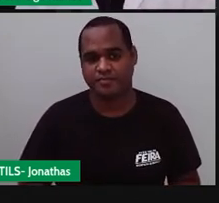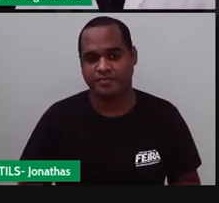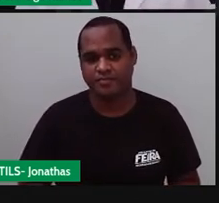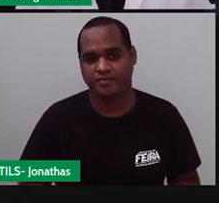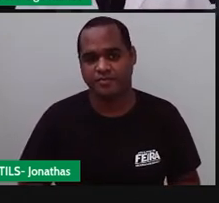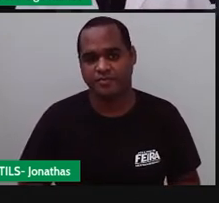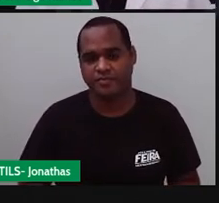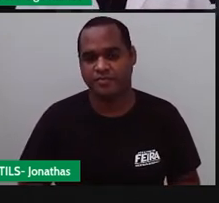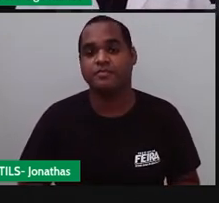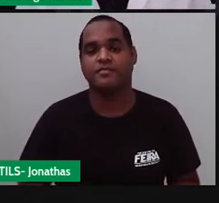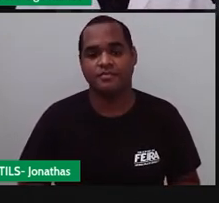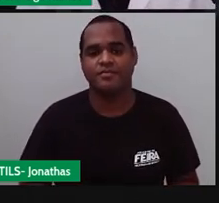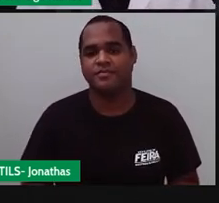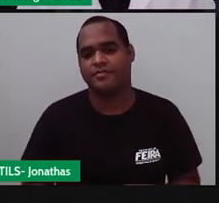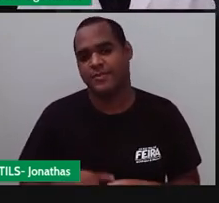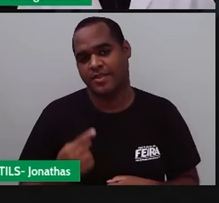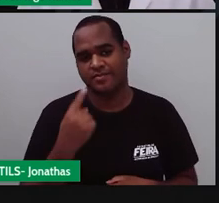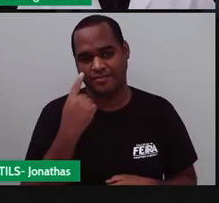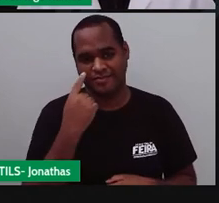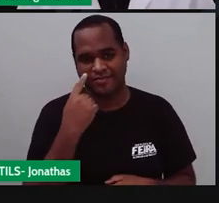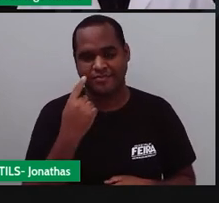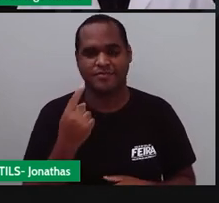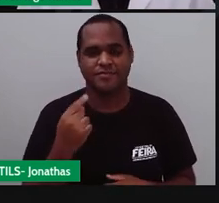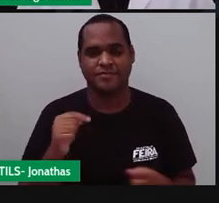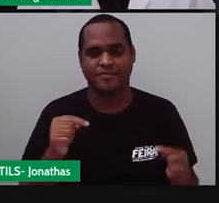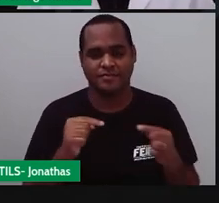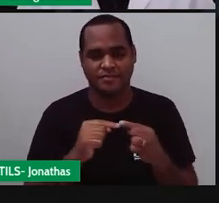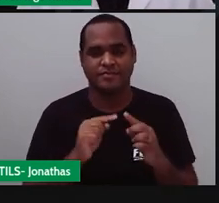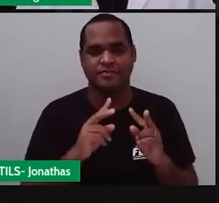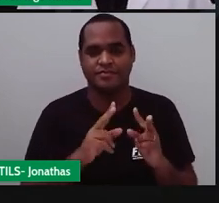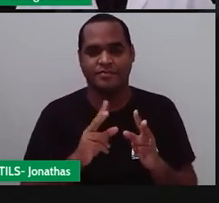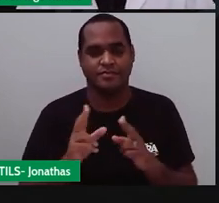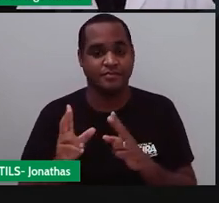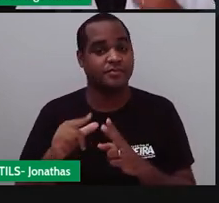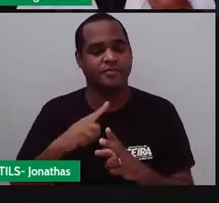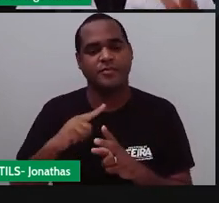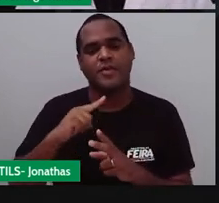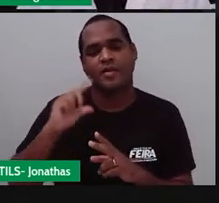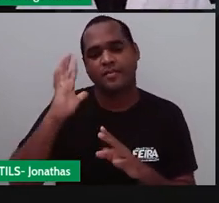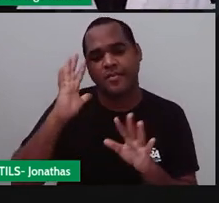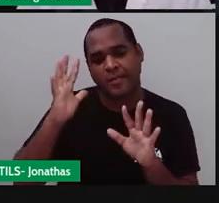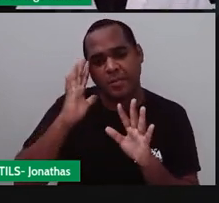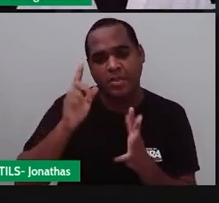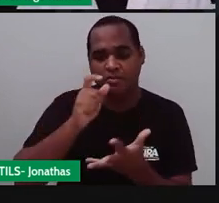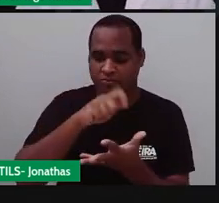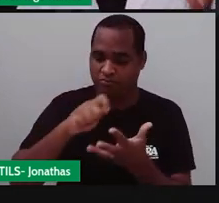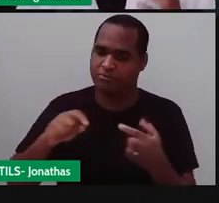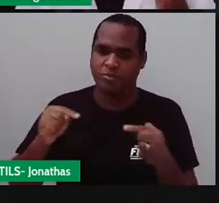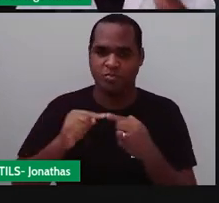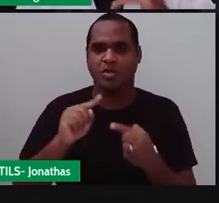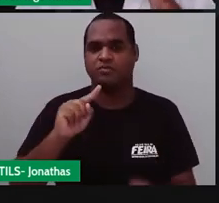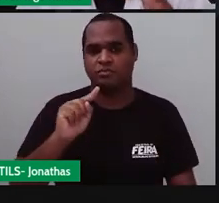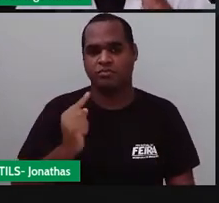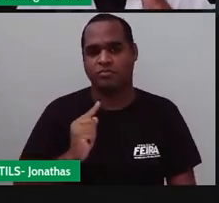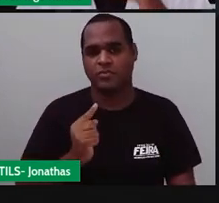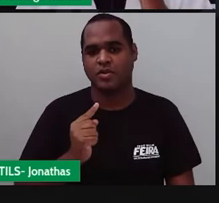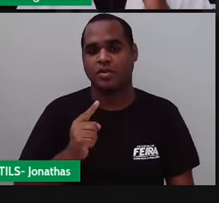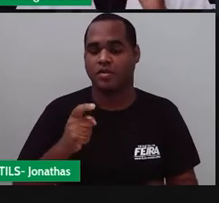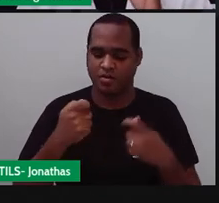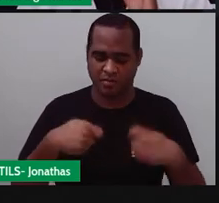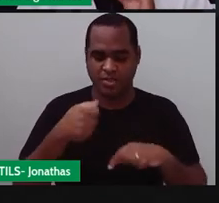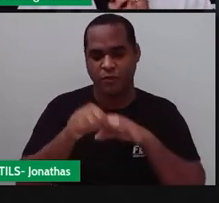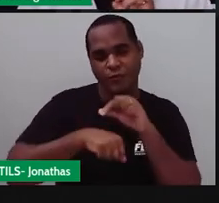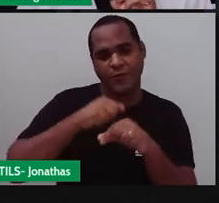aqui ó esses aqui estão na forma decimal na forma escrito com vírgula e precisam virar